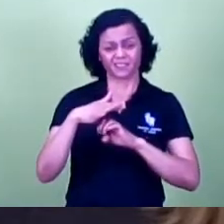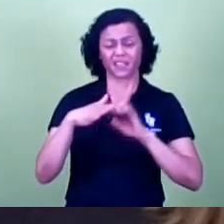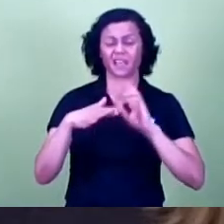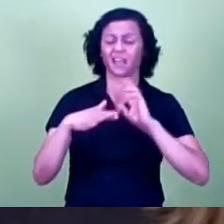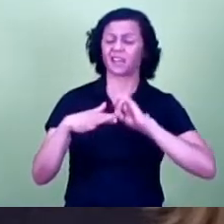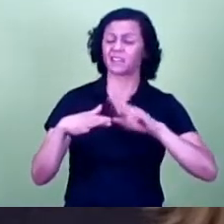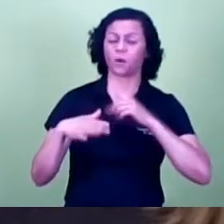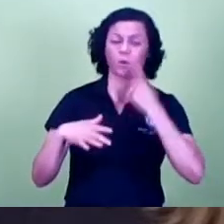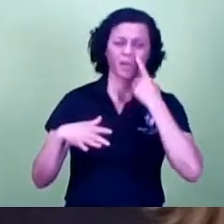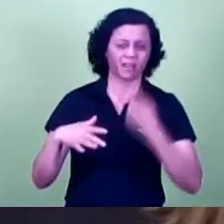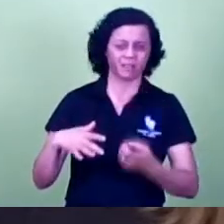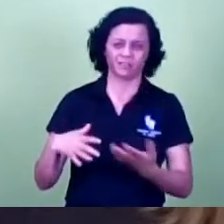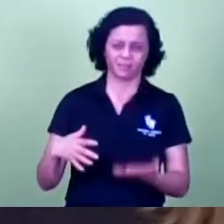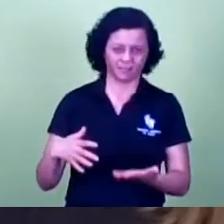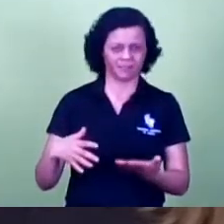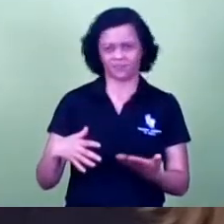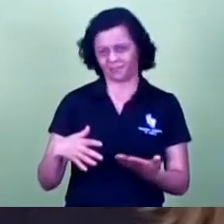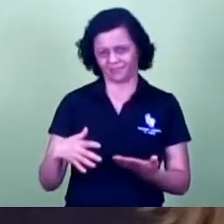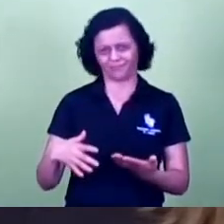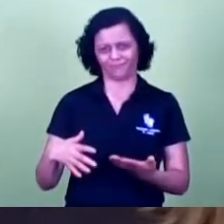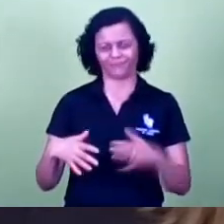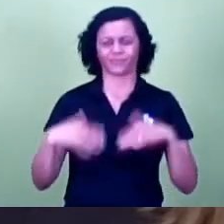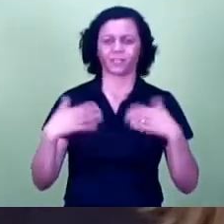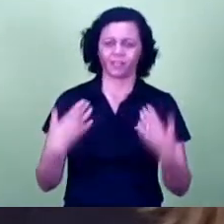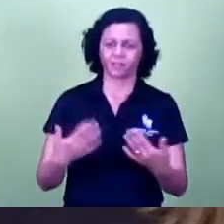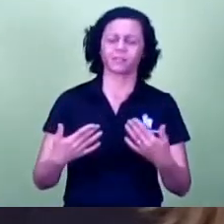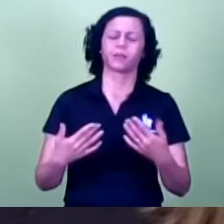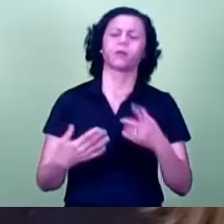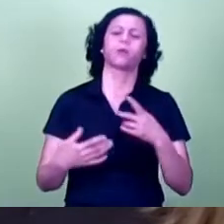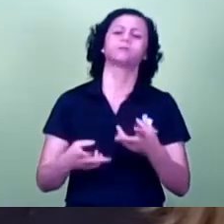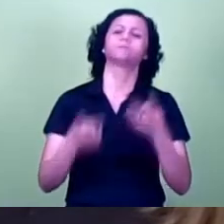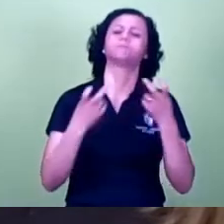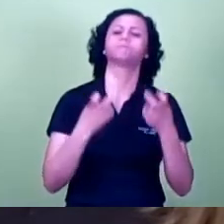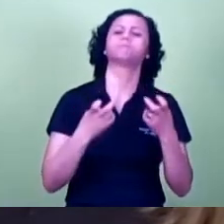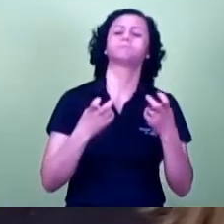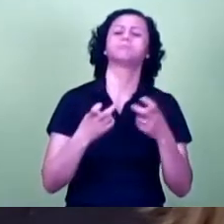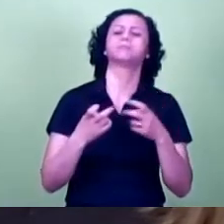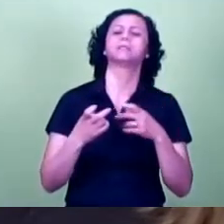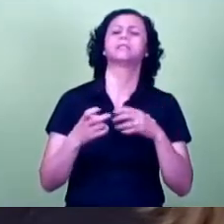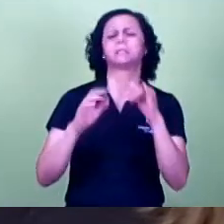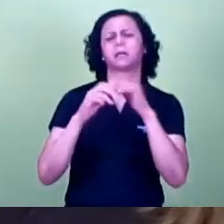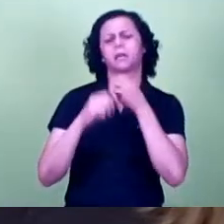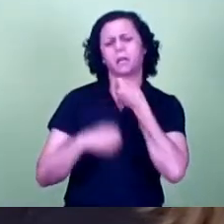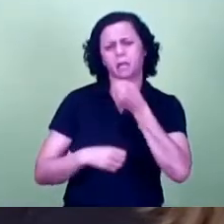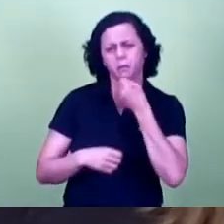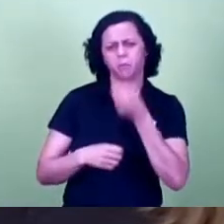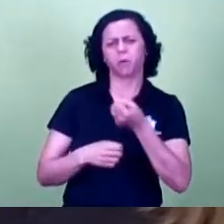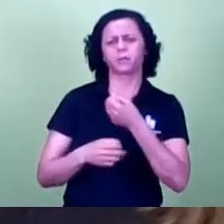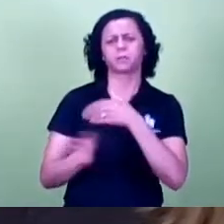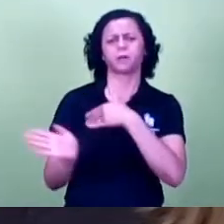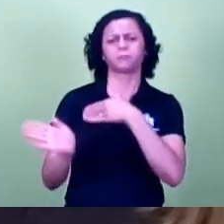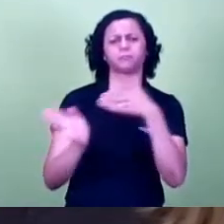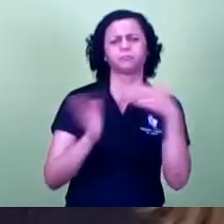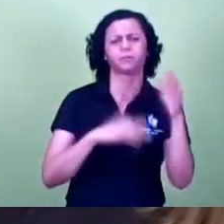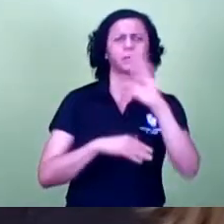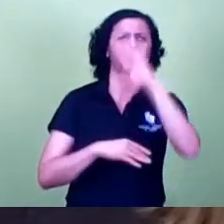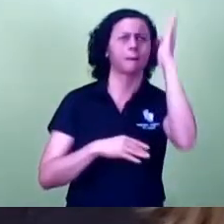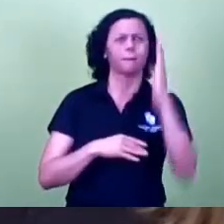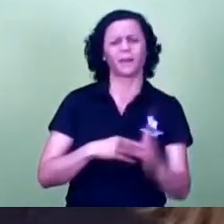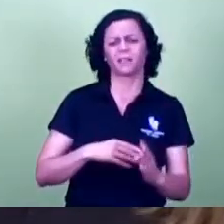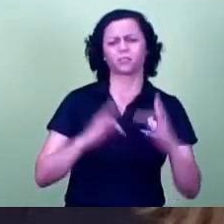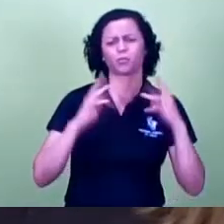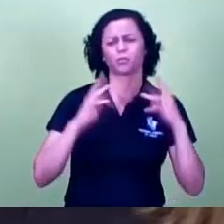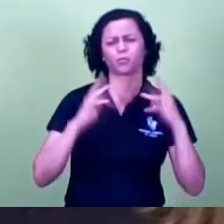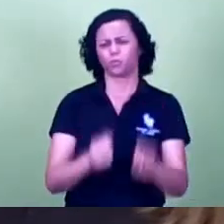esse assunto a gente vira e mexe a gente vê matérias e matérias ao longo desse país dessas